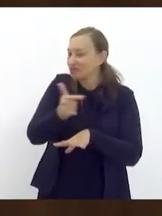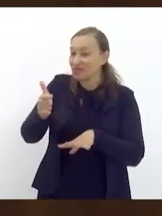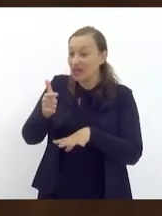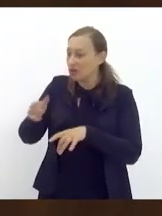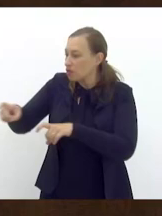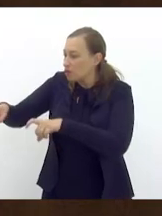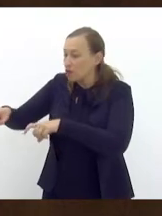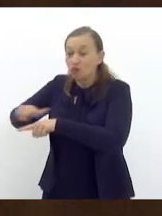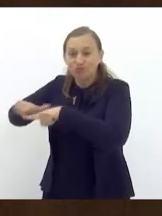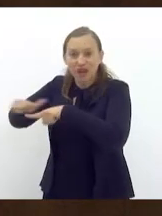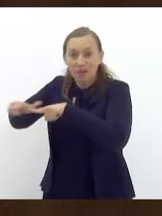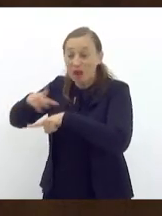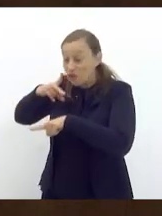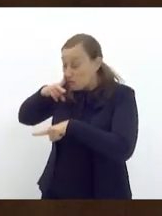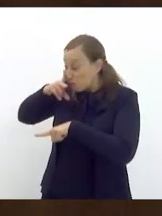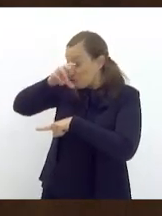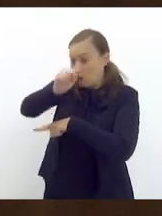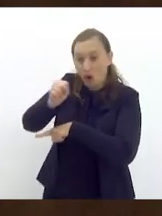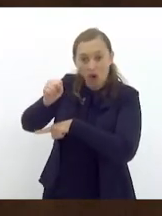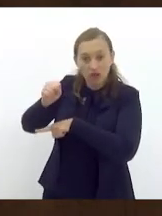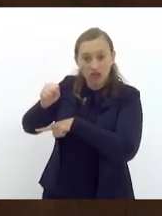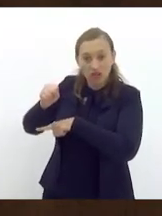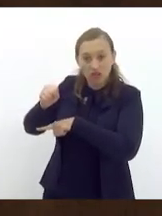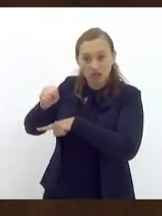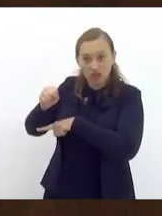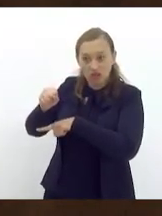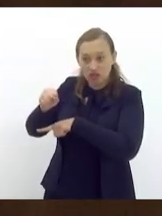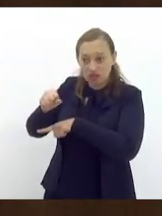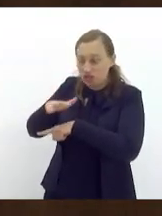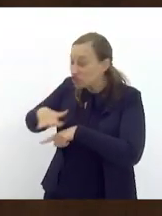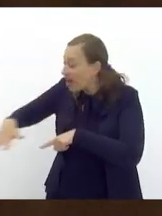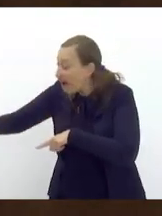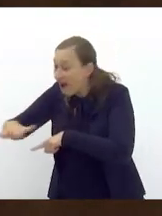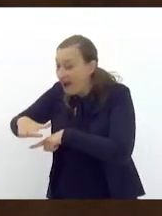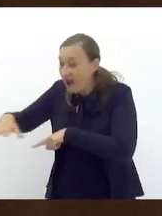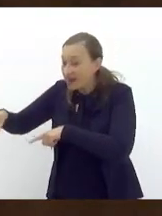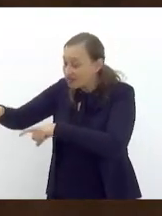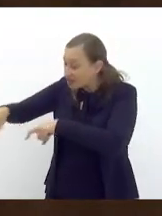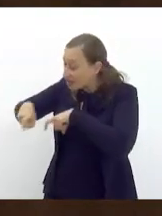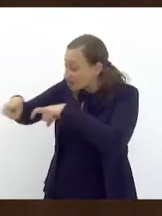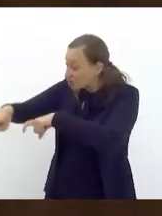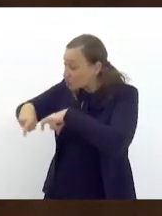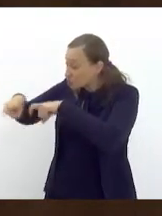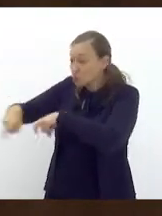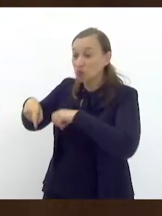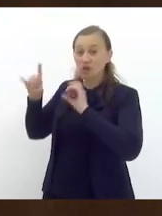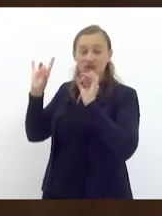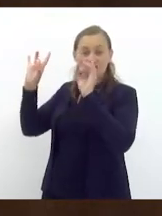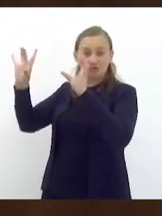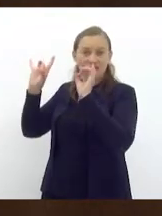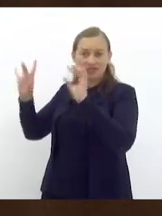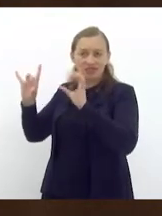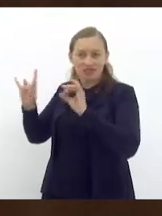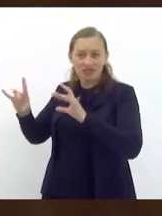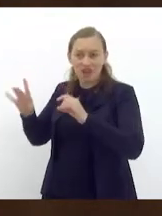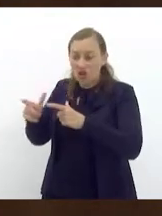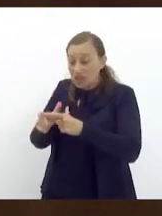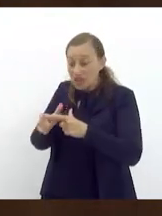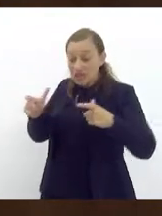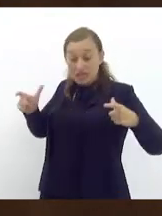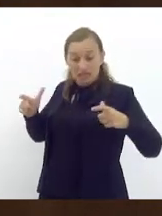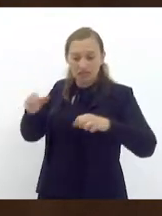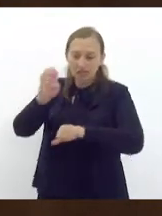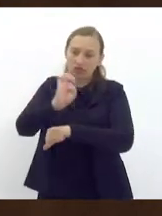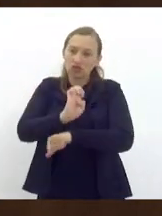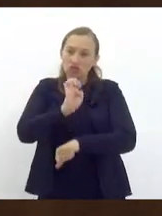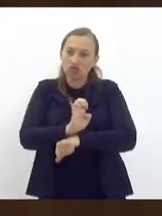muito forte de um setor específico e relativamente grande aqui no nosso estado